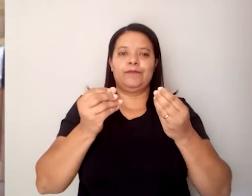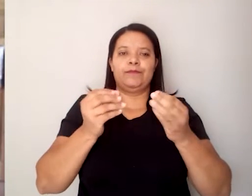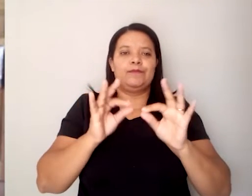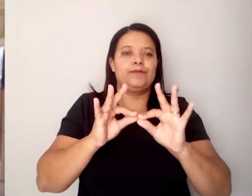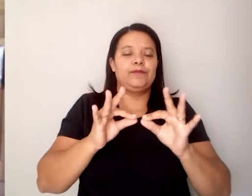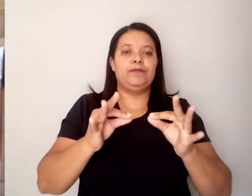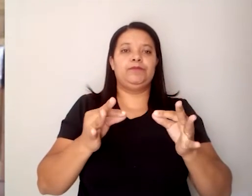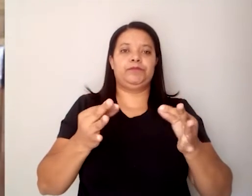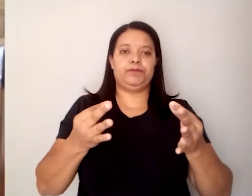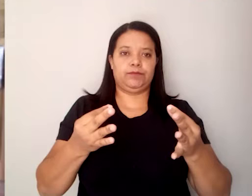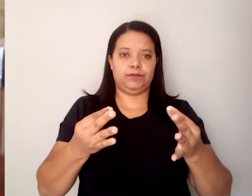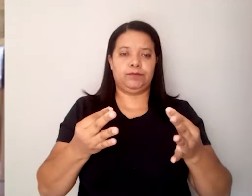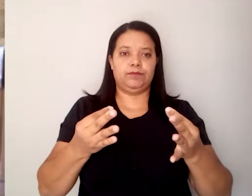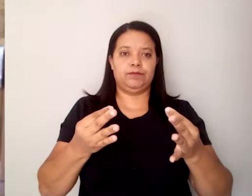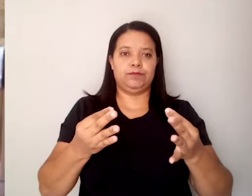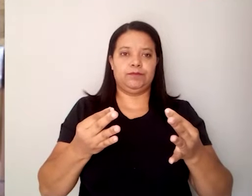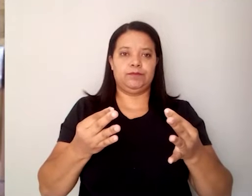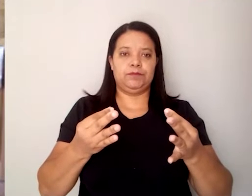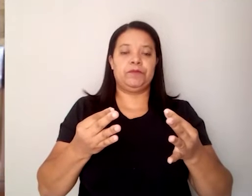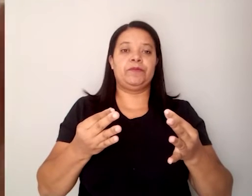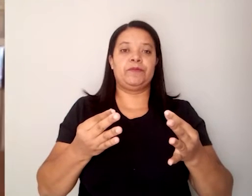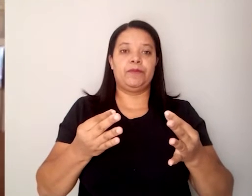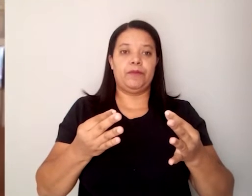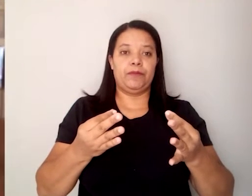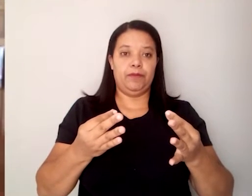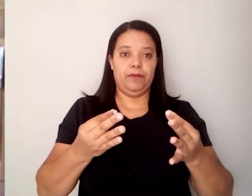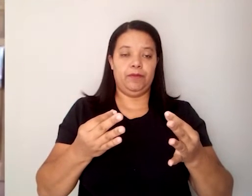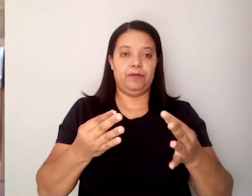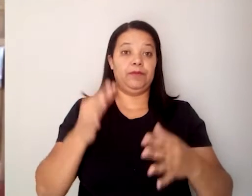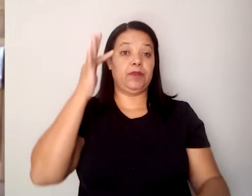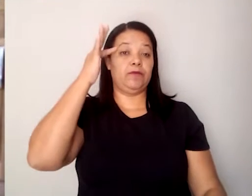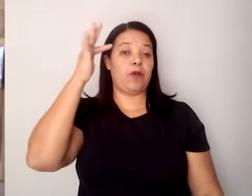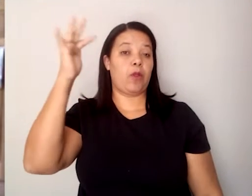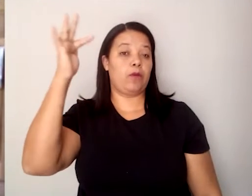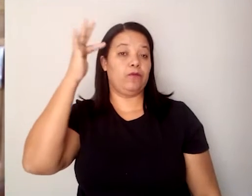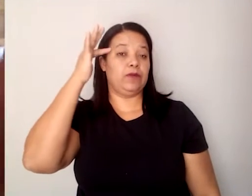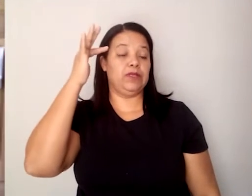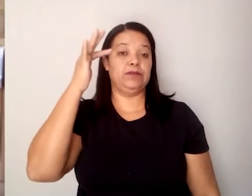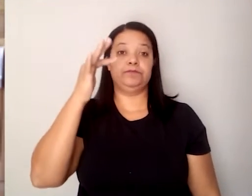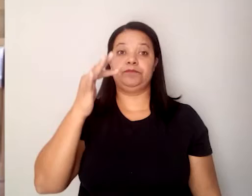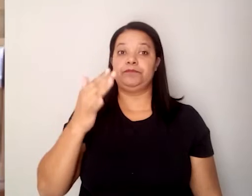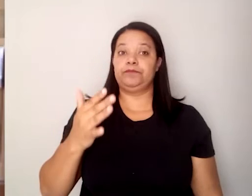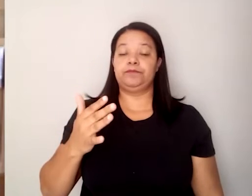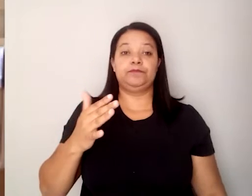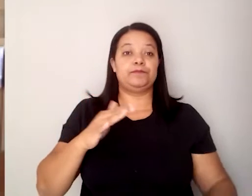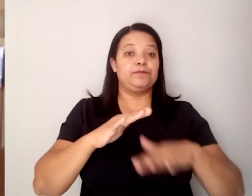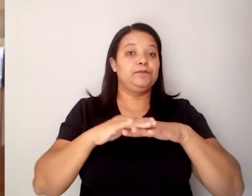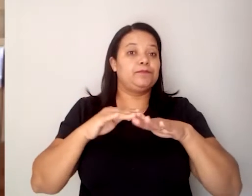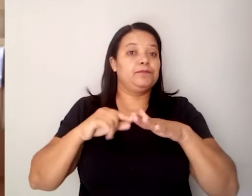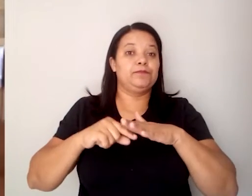toda a ciência, toda a filosofia, todos